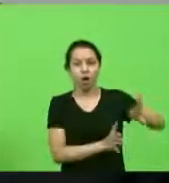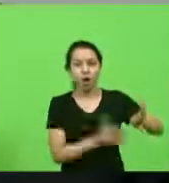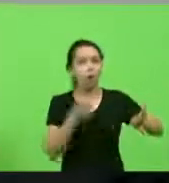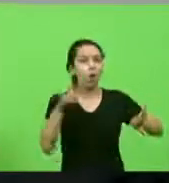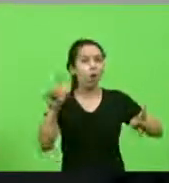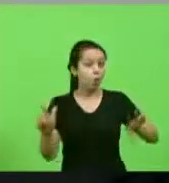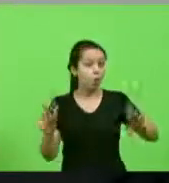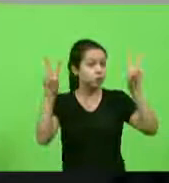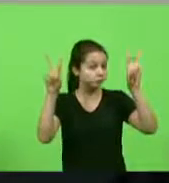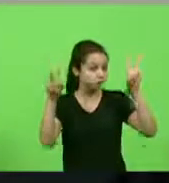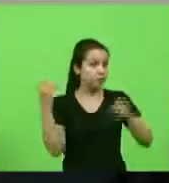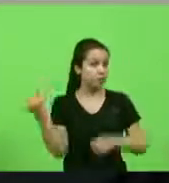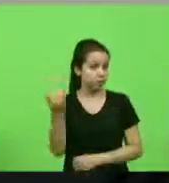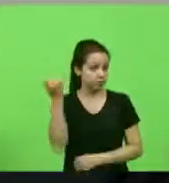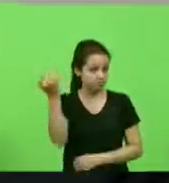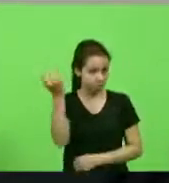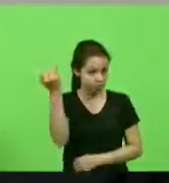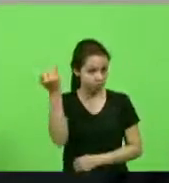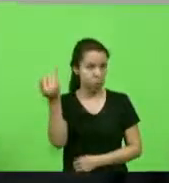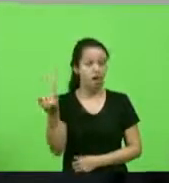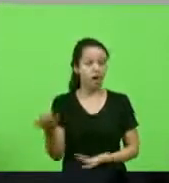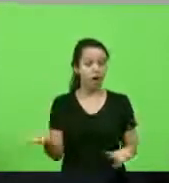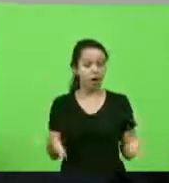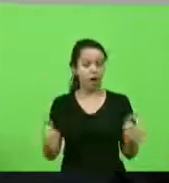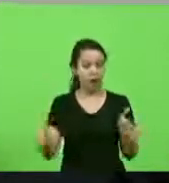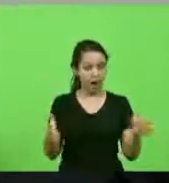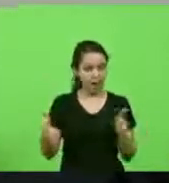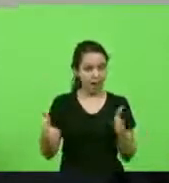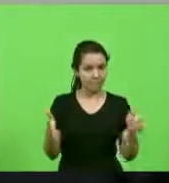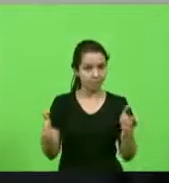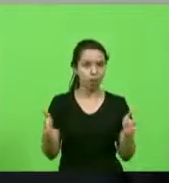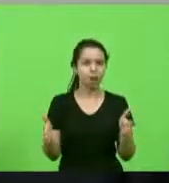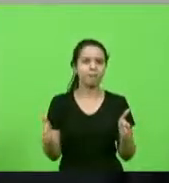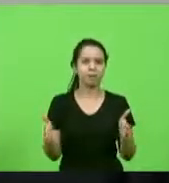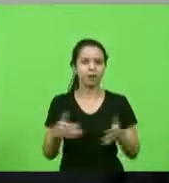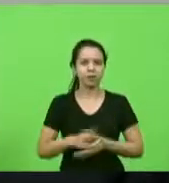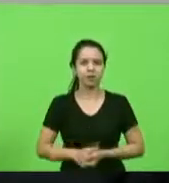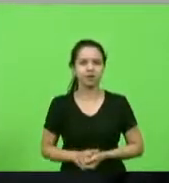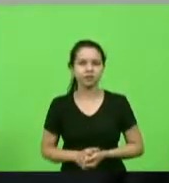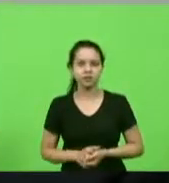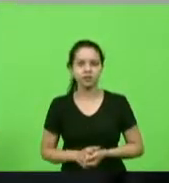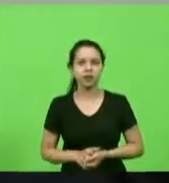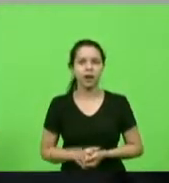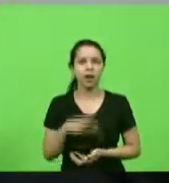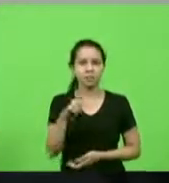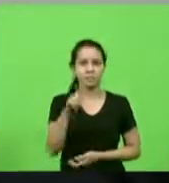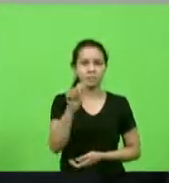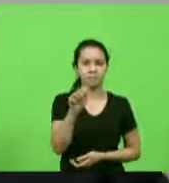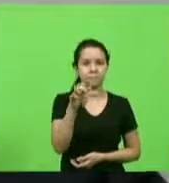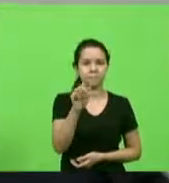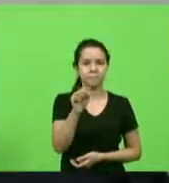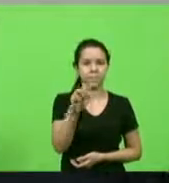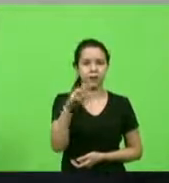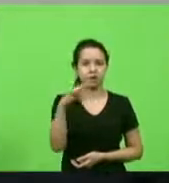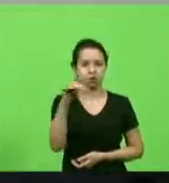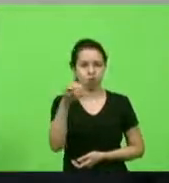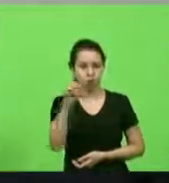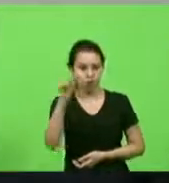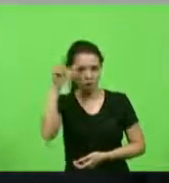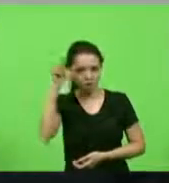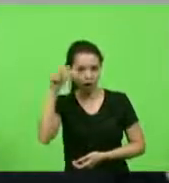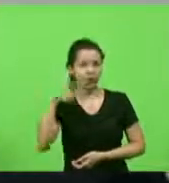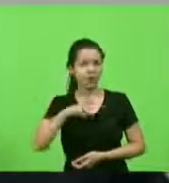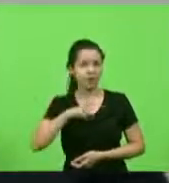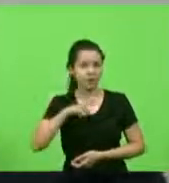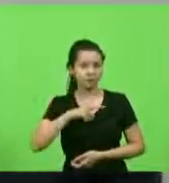nessas épocas de Páscoa nós temos muitas farras do boi nós sabemos que é crime